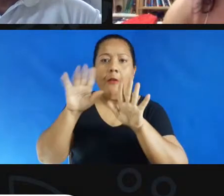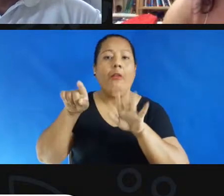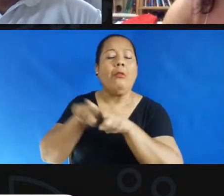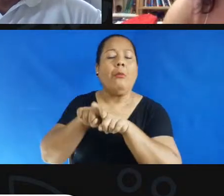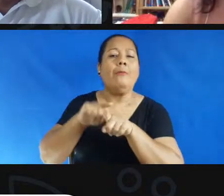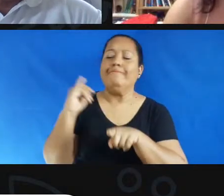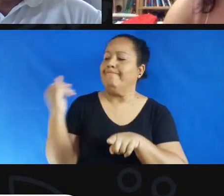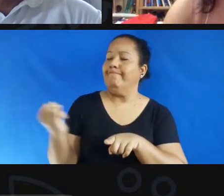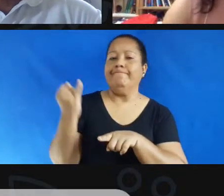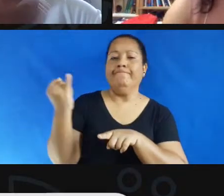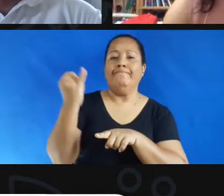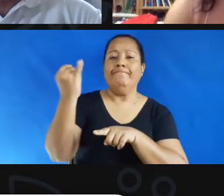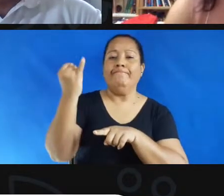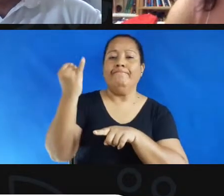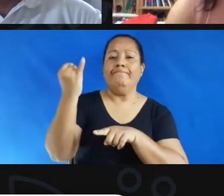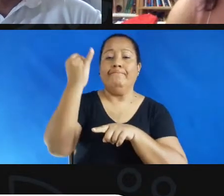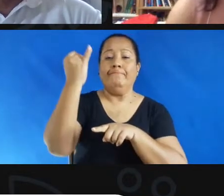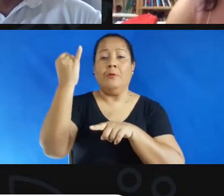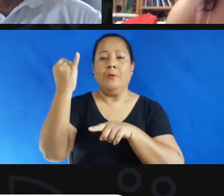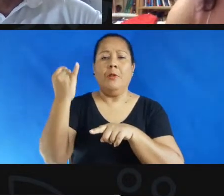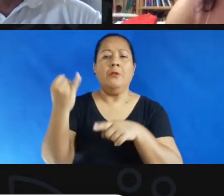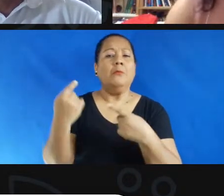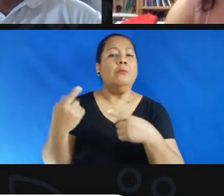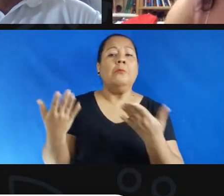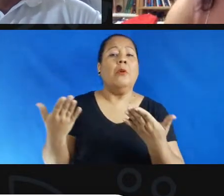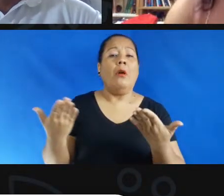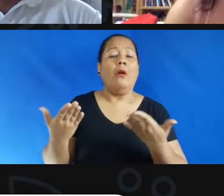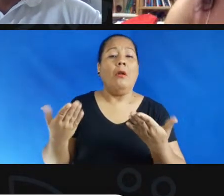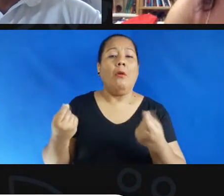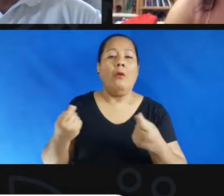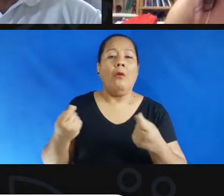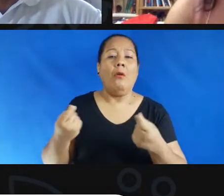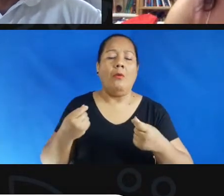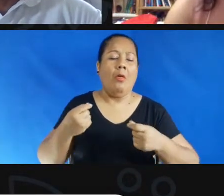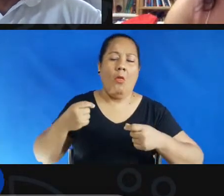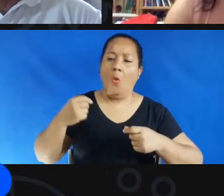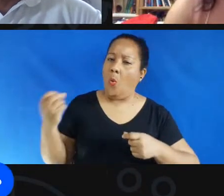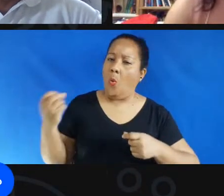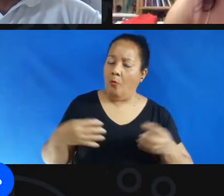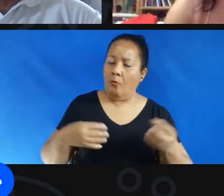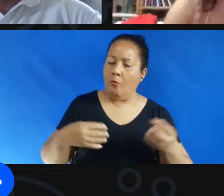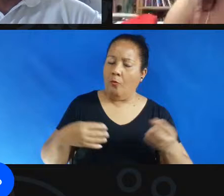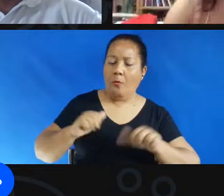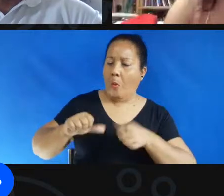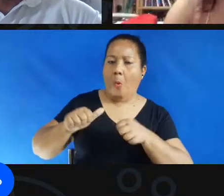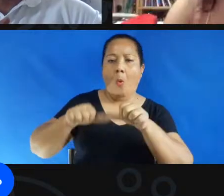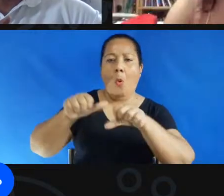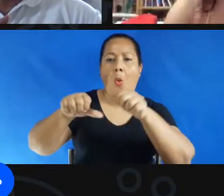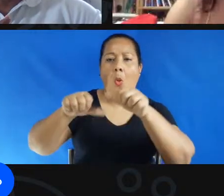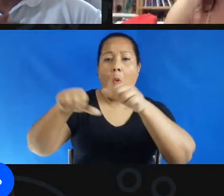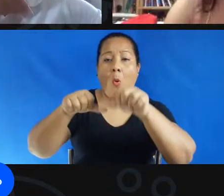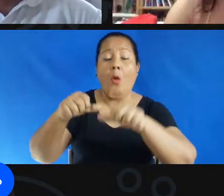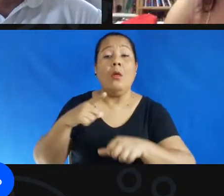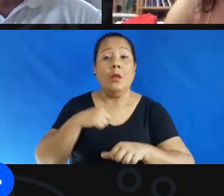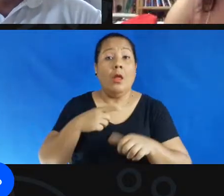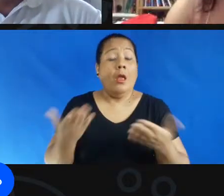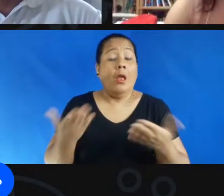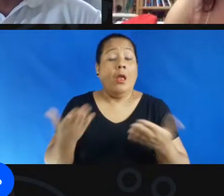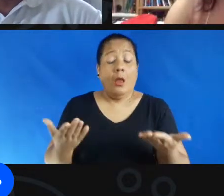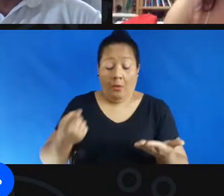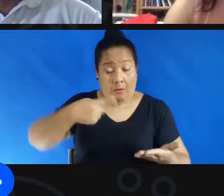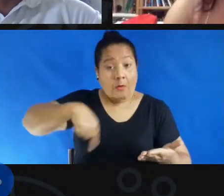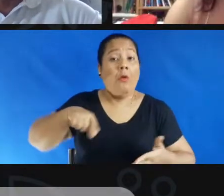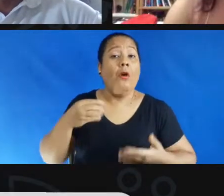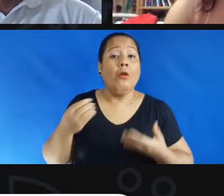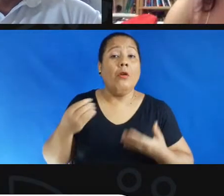em fontes que vem se atualizando principalmente né então que a gente vê que nós também hoje temos